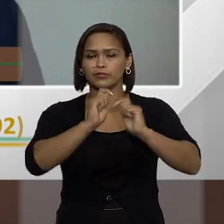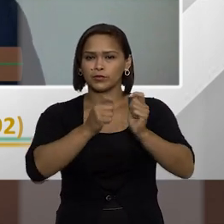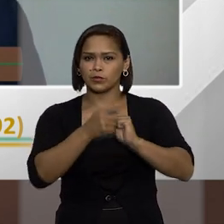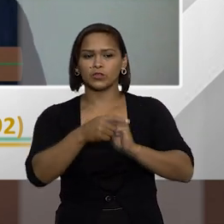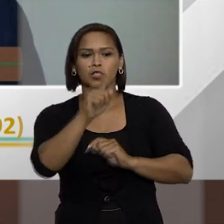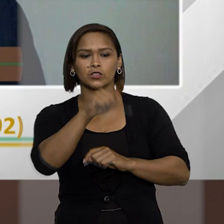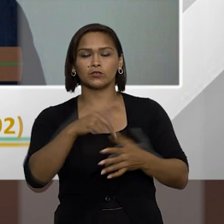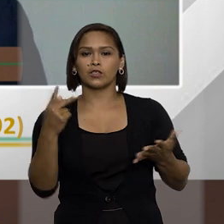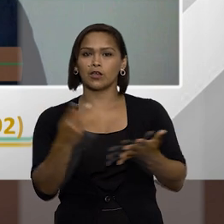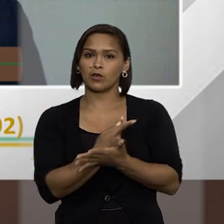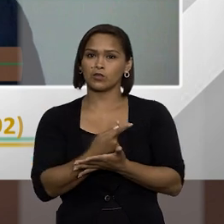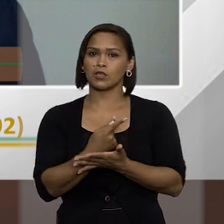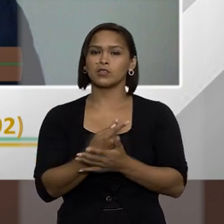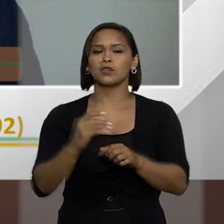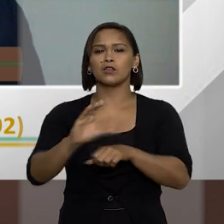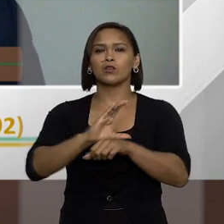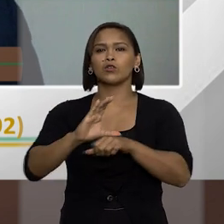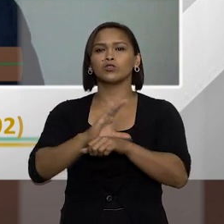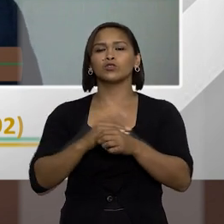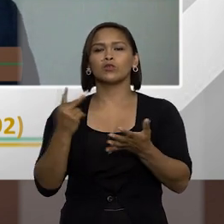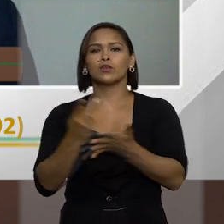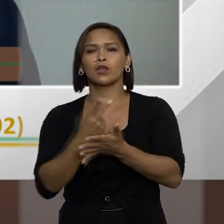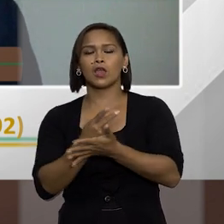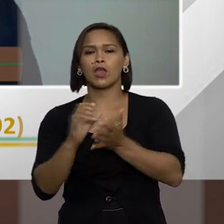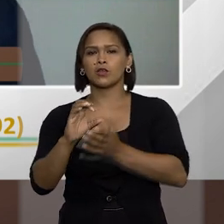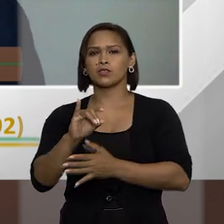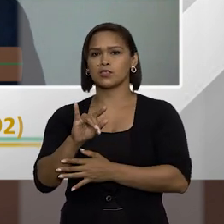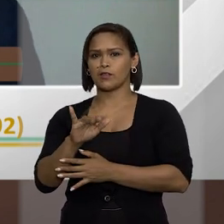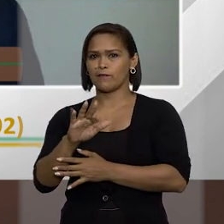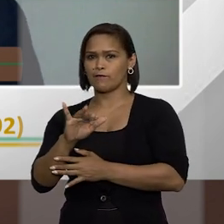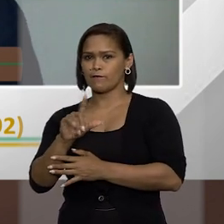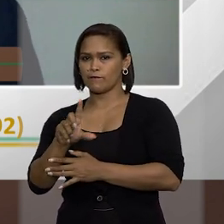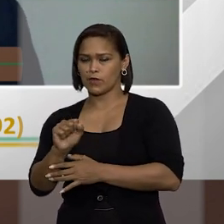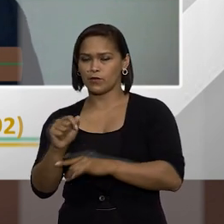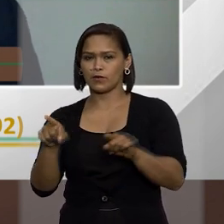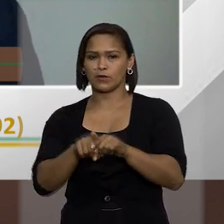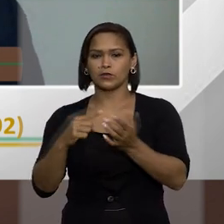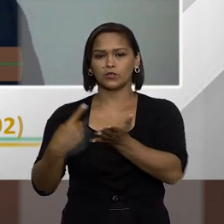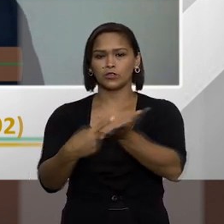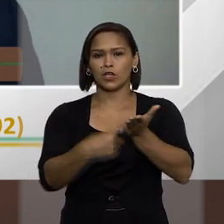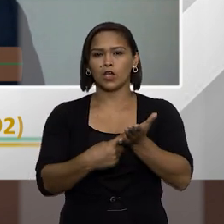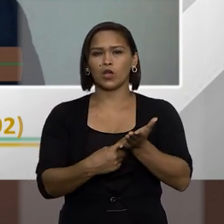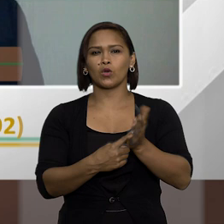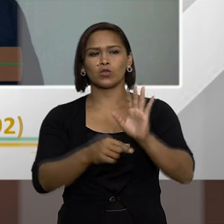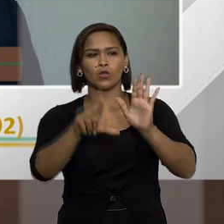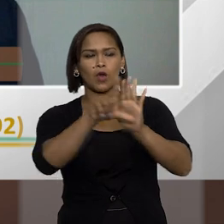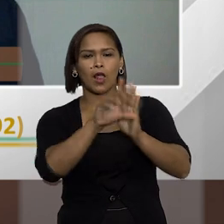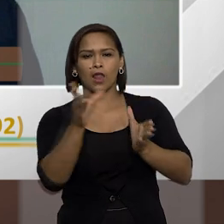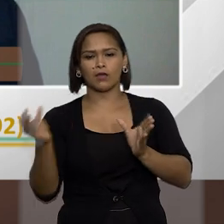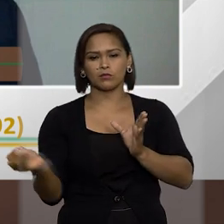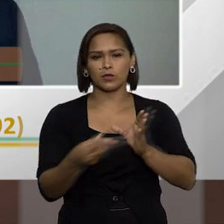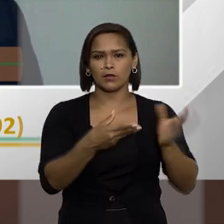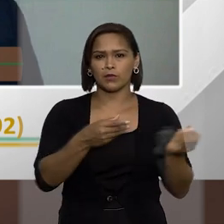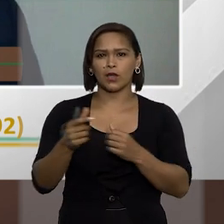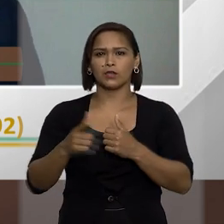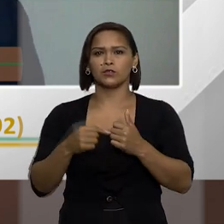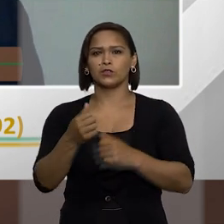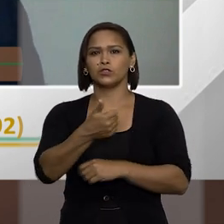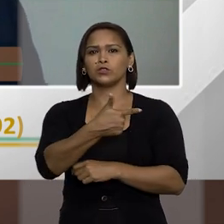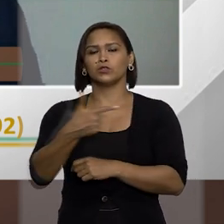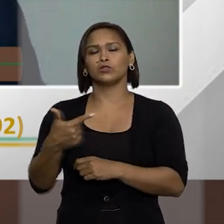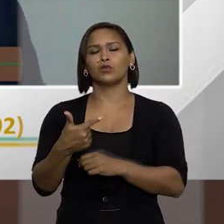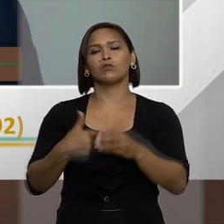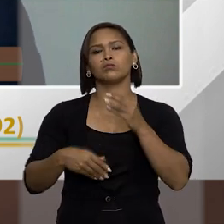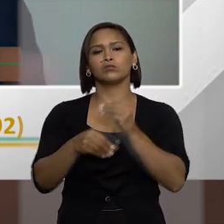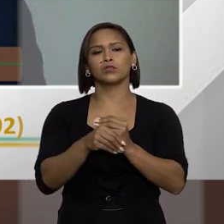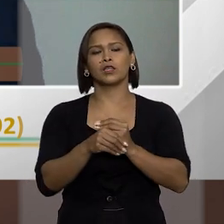improbidade administrativa, eles constituem ilícitos de natureza civil e que, de acordo com as sanções arroladas lá no artigo 12,